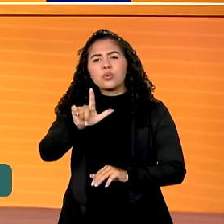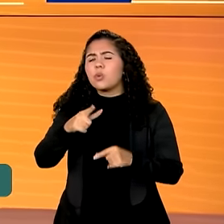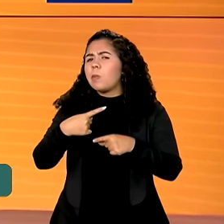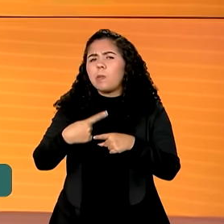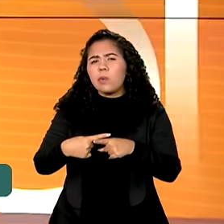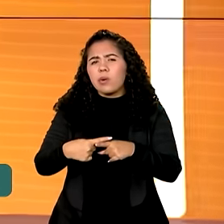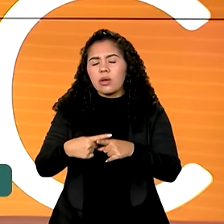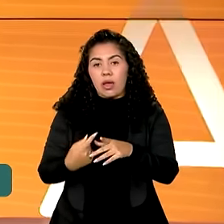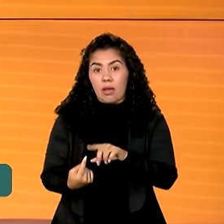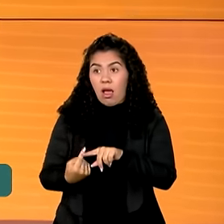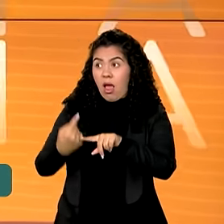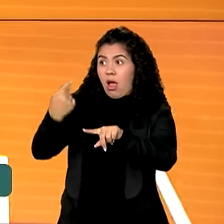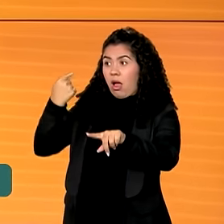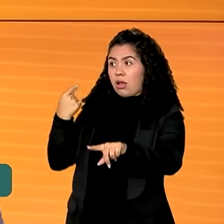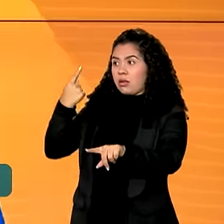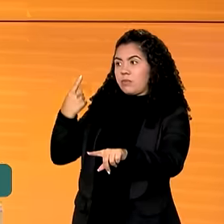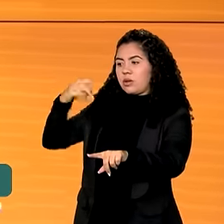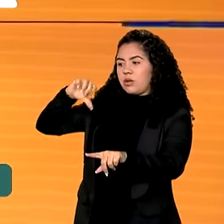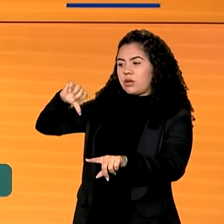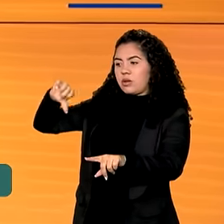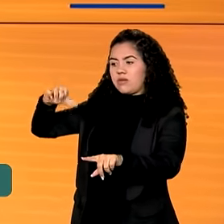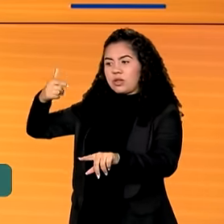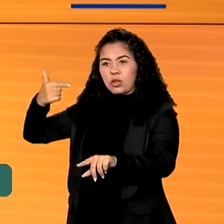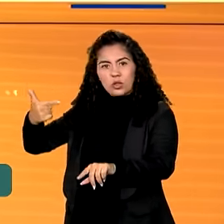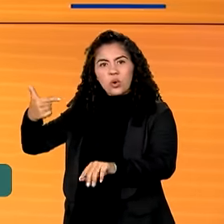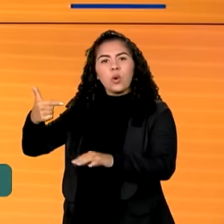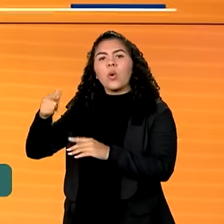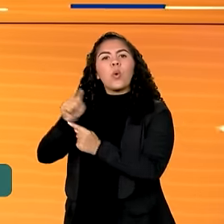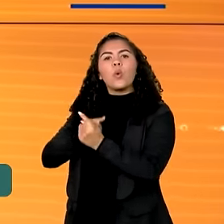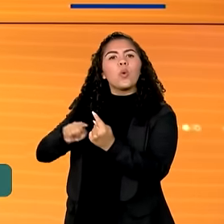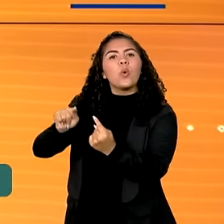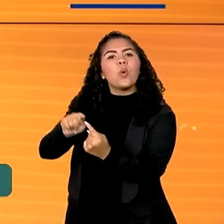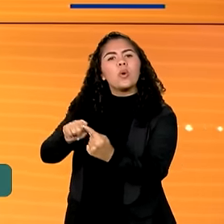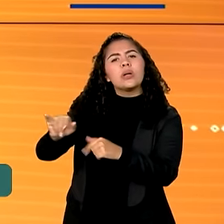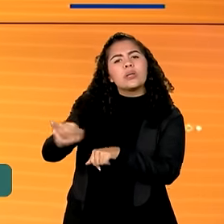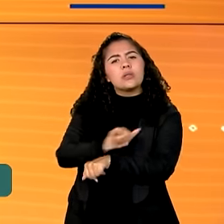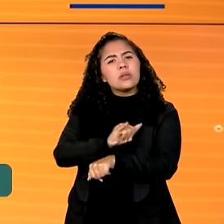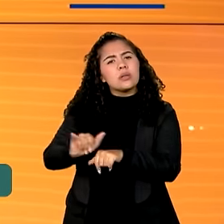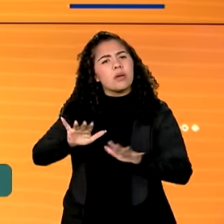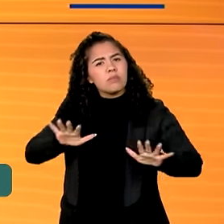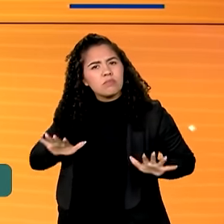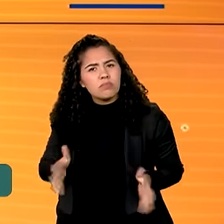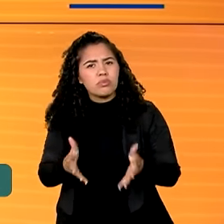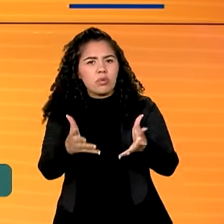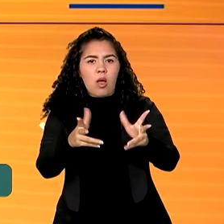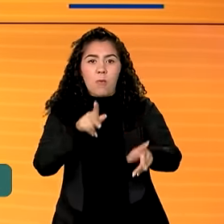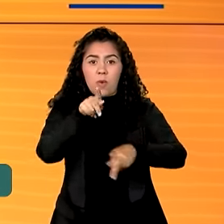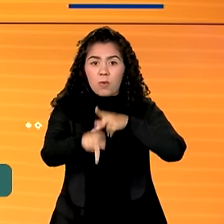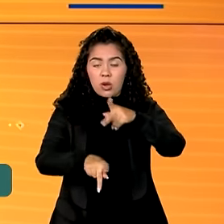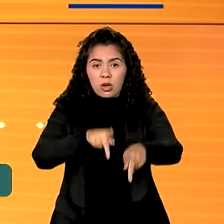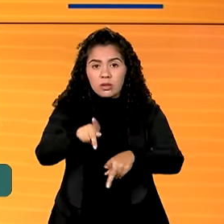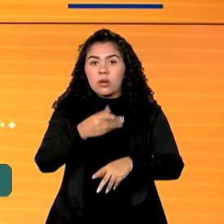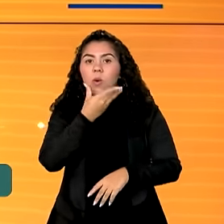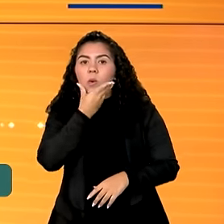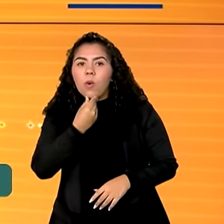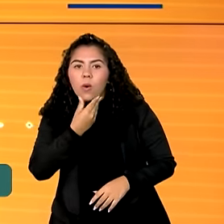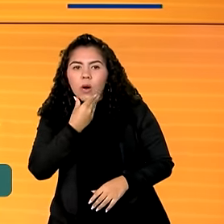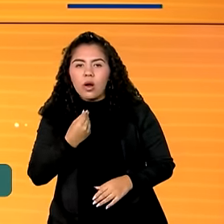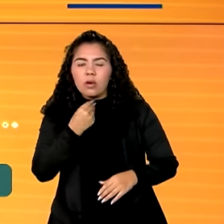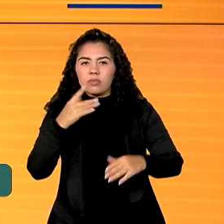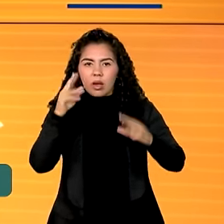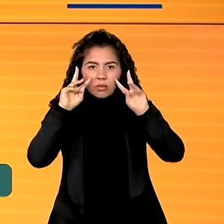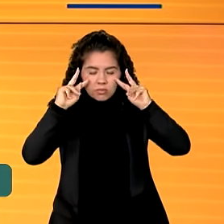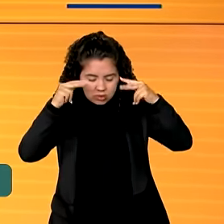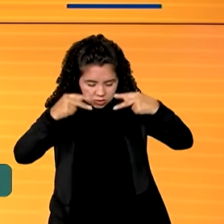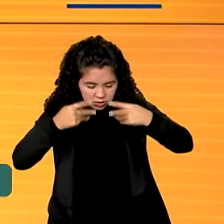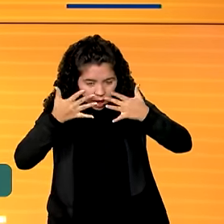criada em 1992 como uma fórmula de estimular a população masculina a cuidar melhor da